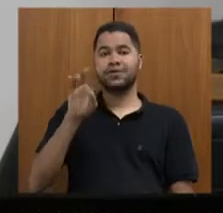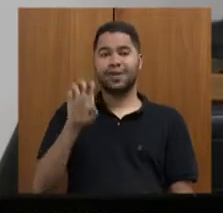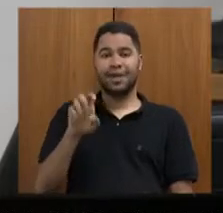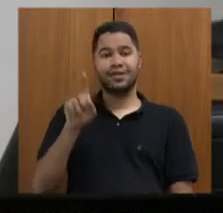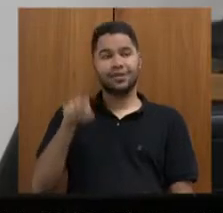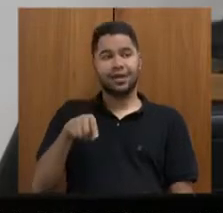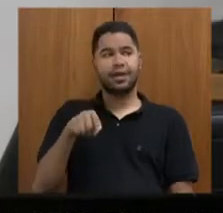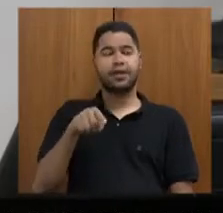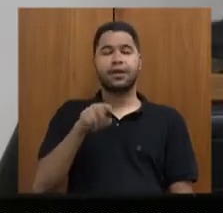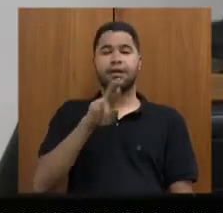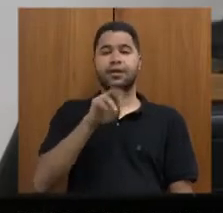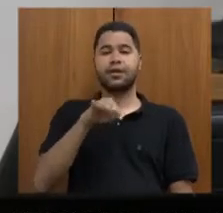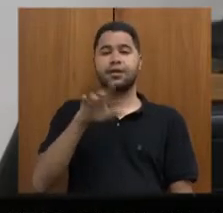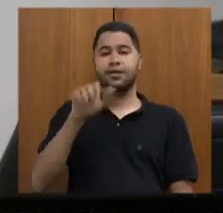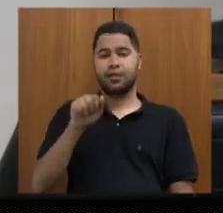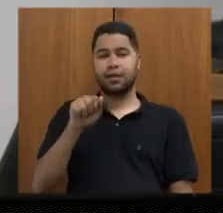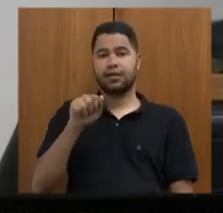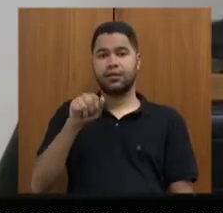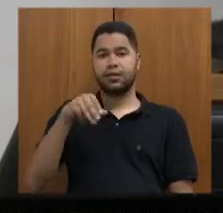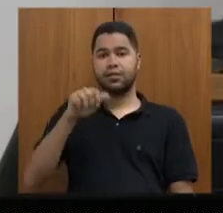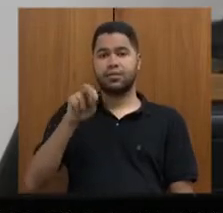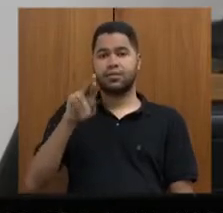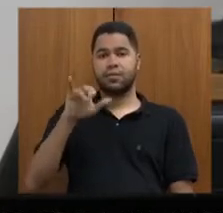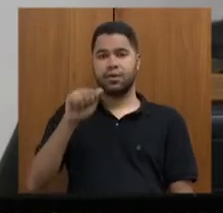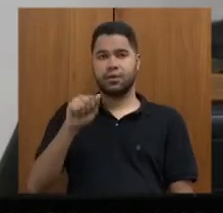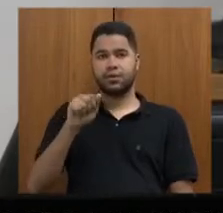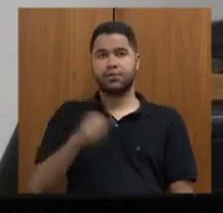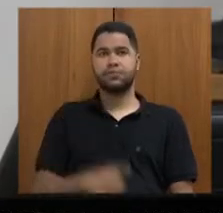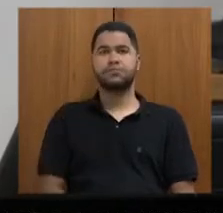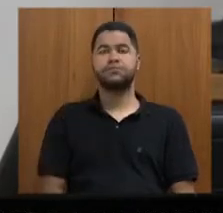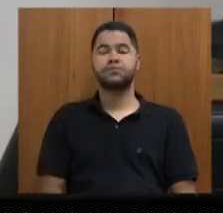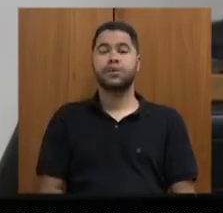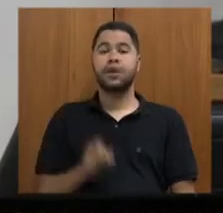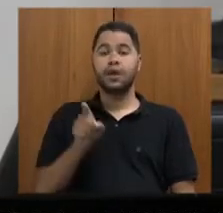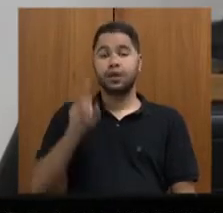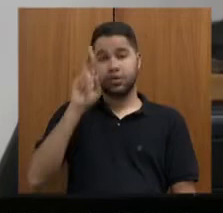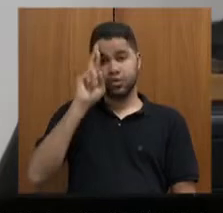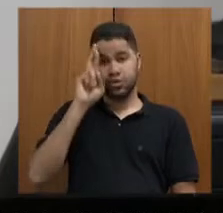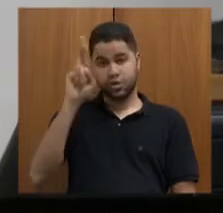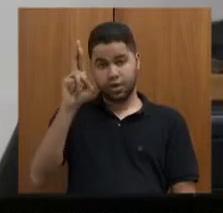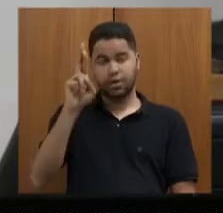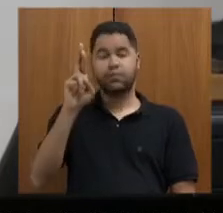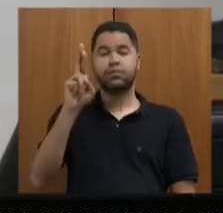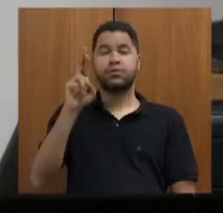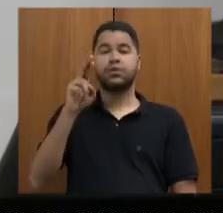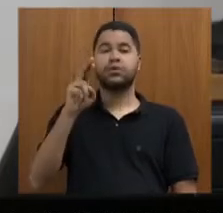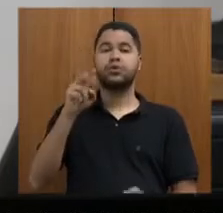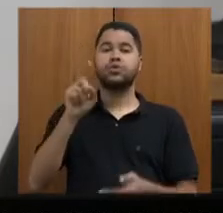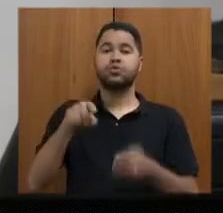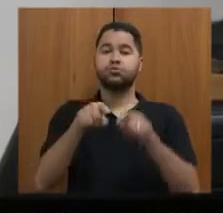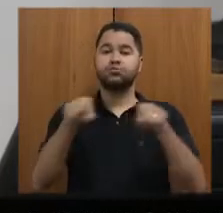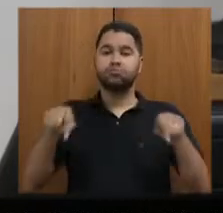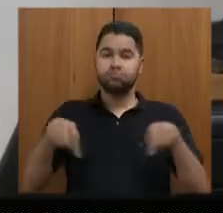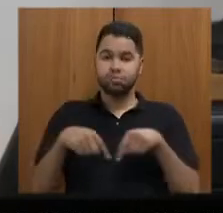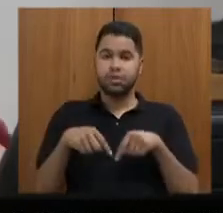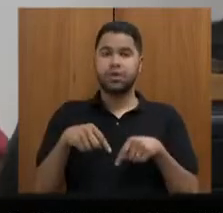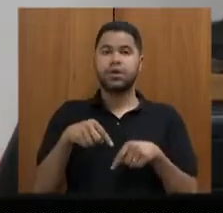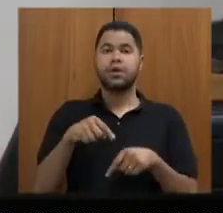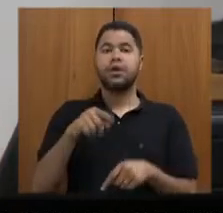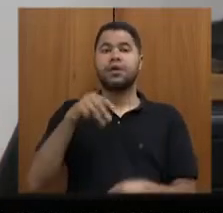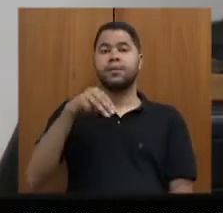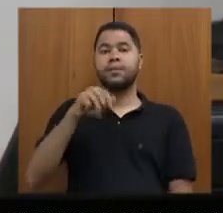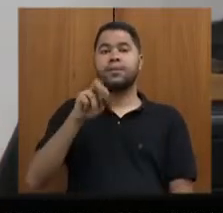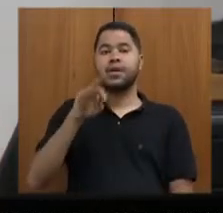Santos, chefe de gabinete, Maristela Rangel Pinto, da Secretaria de Estado da